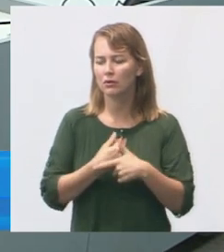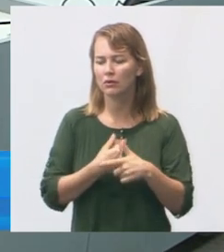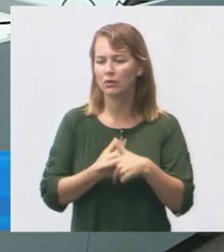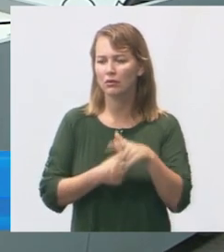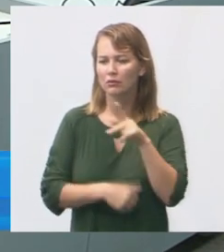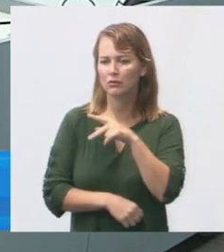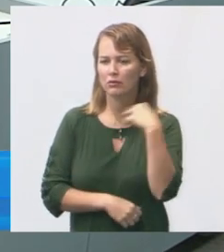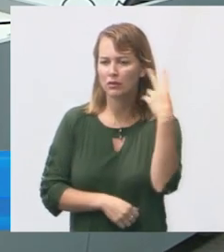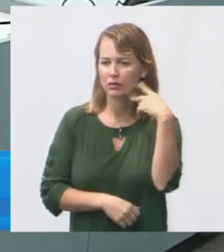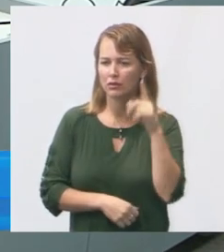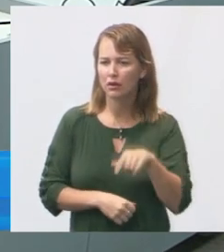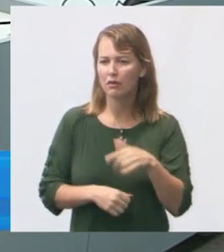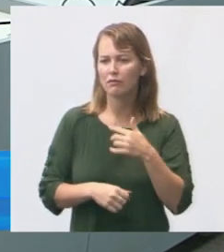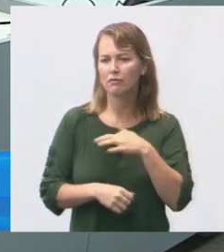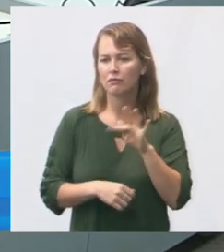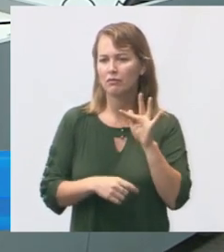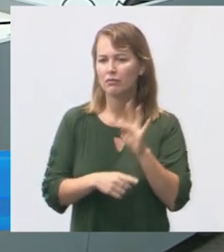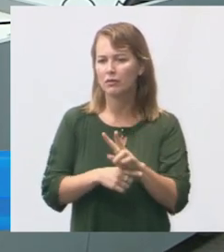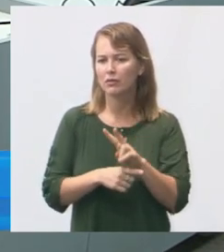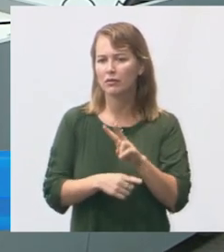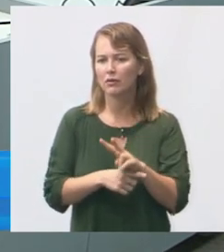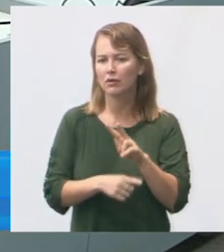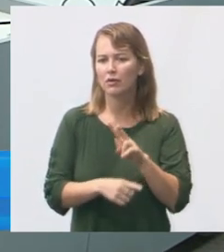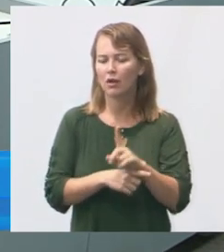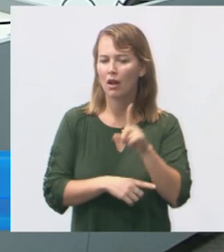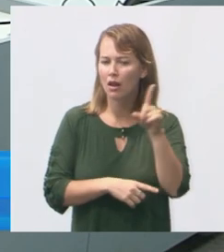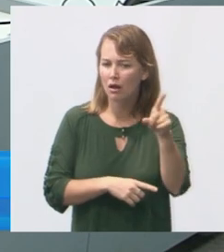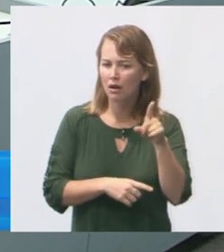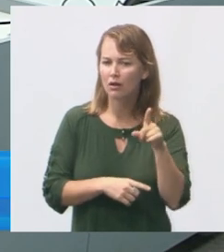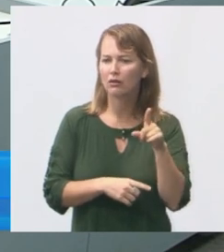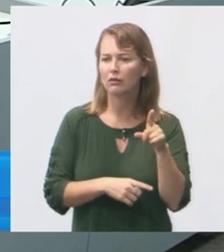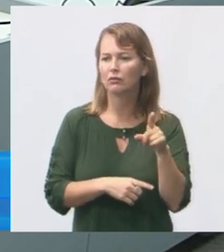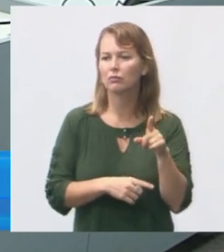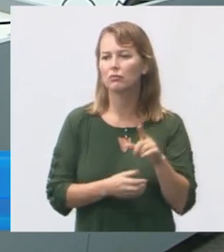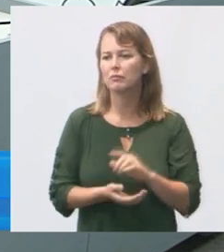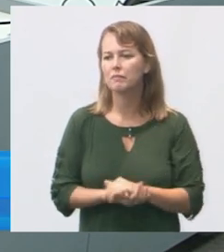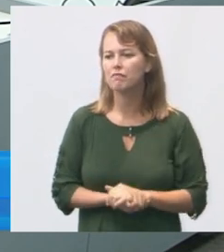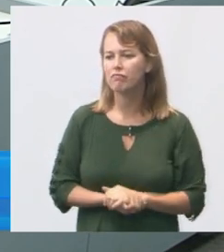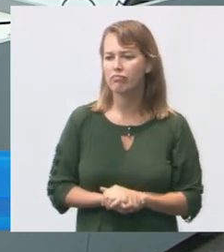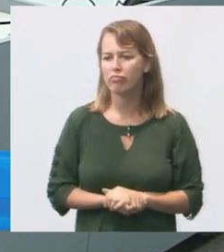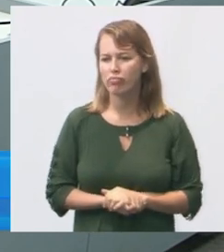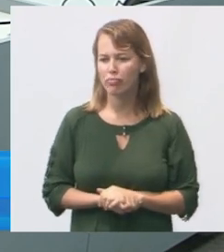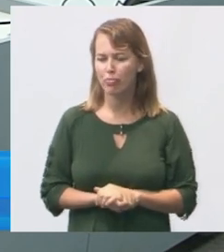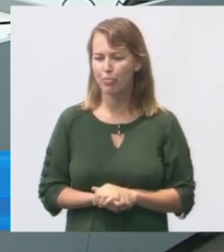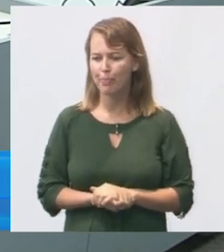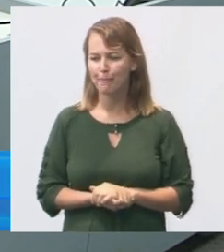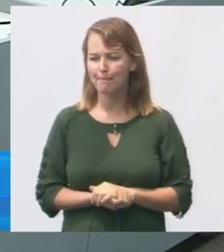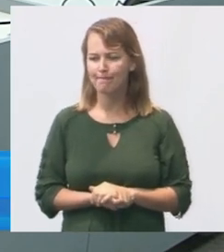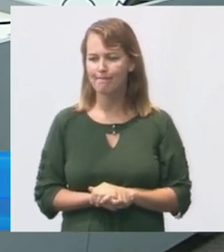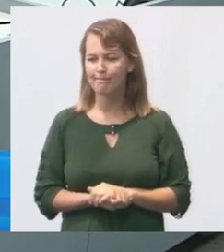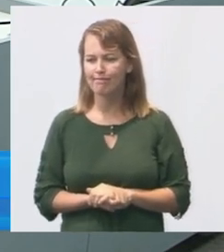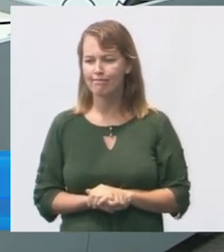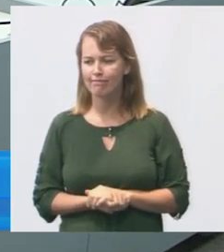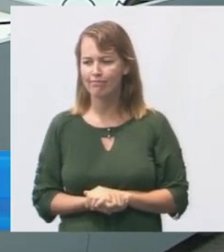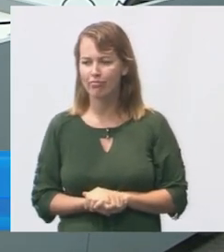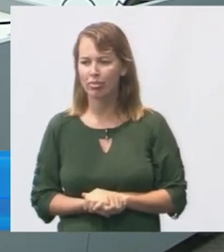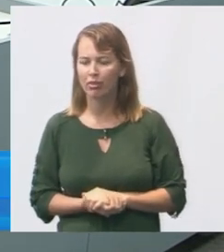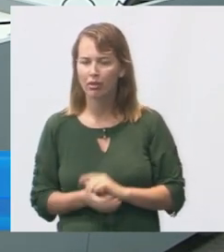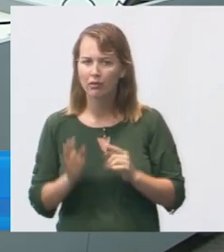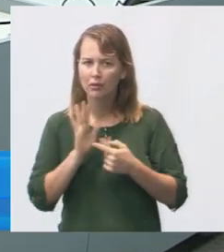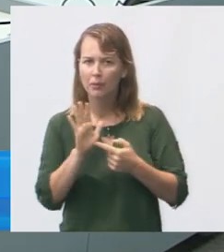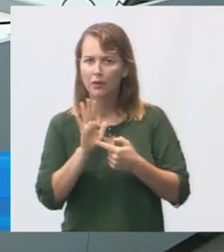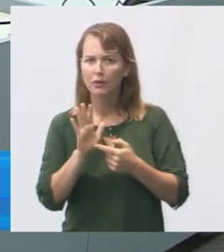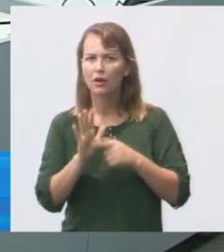fiscalizar e quero contar com os vereadores para fiscalizar lá porque o pessoal está em greve lá e aquele negócio estou vendo o pessoal está dizendo é pura verdade